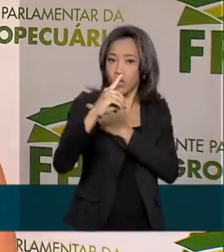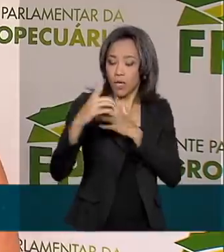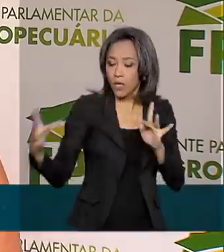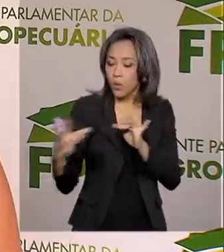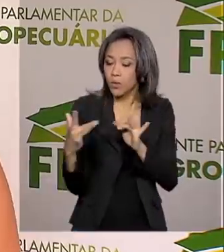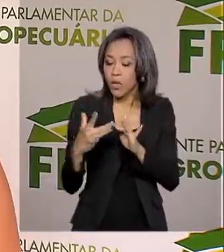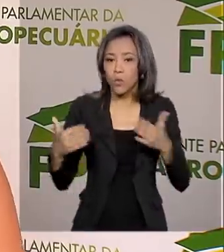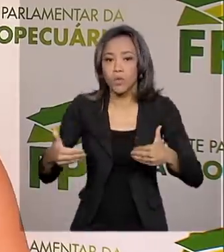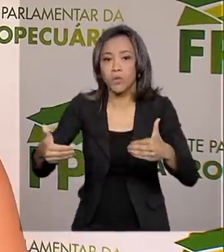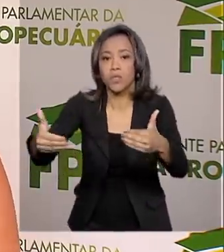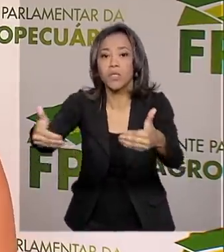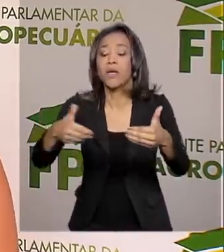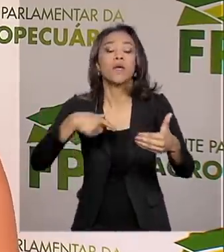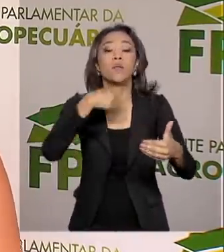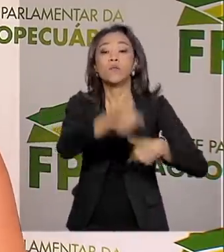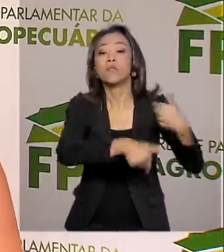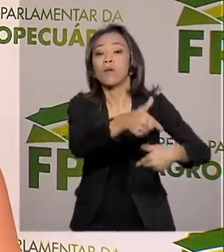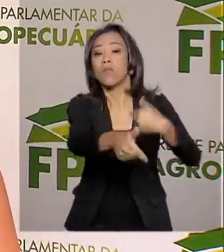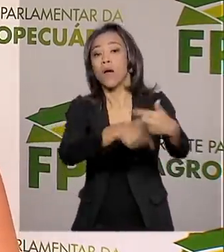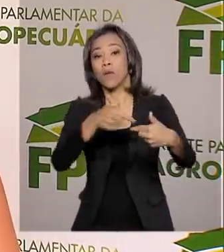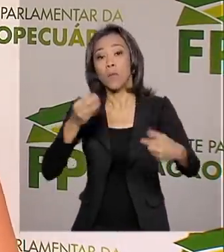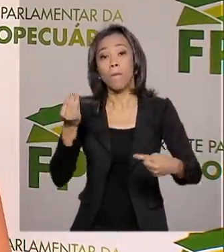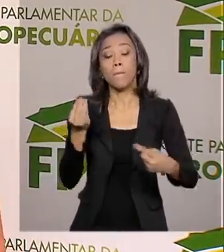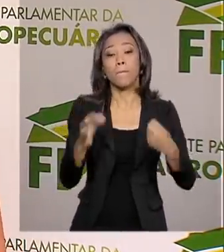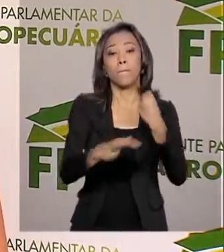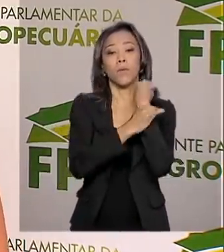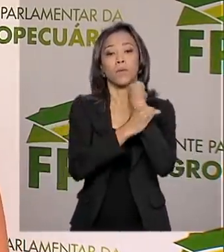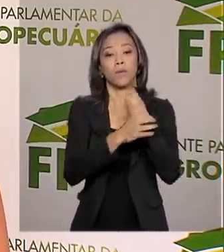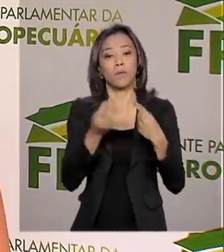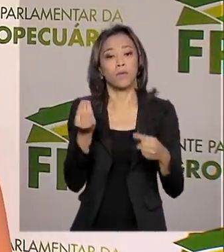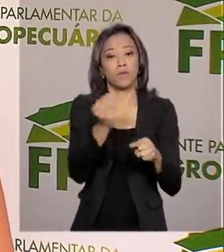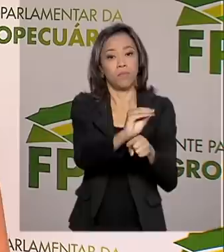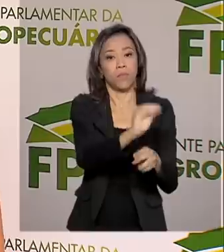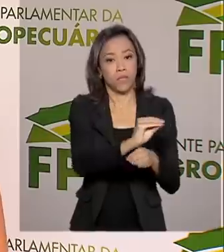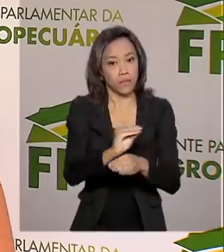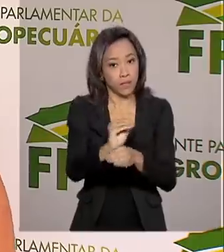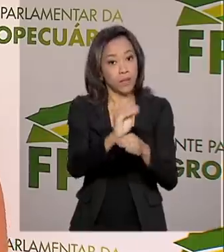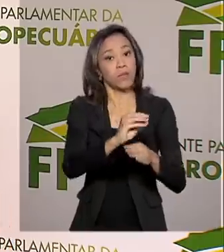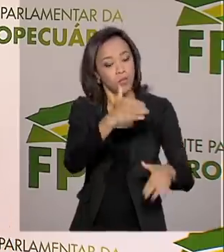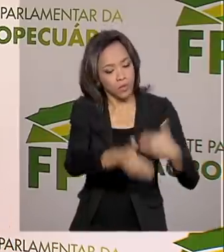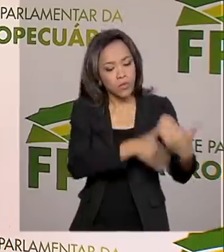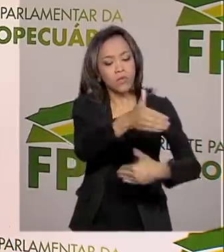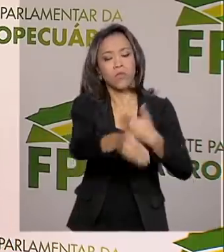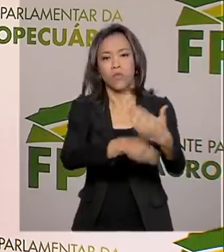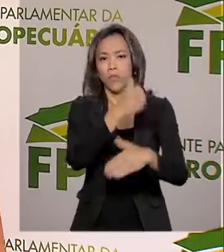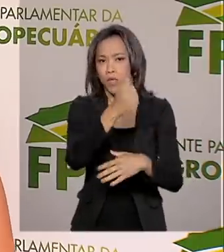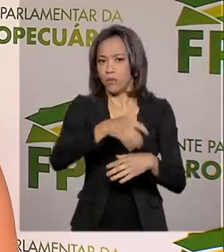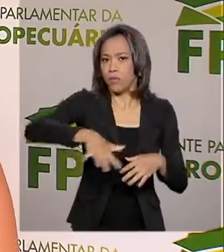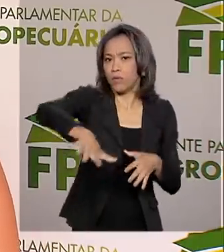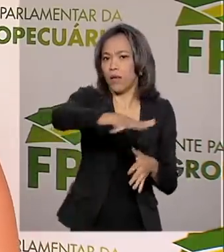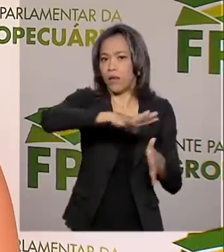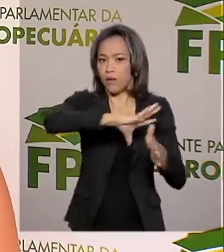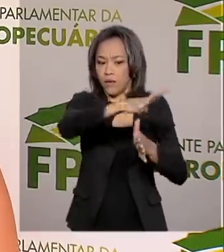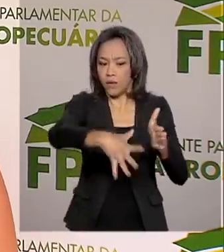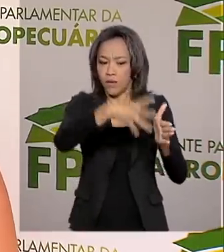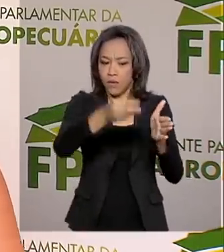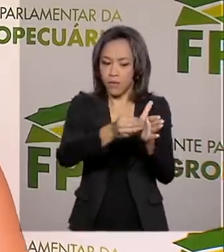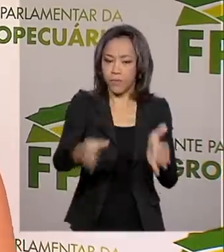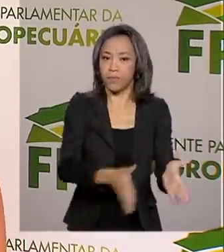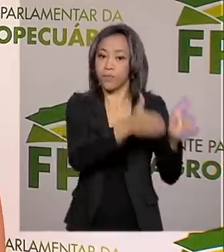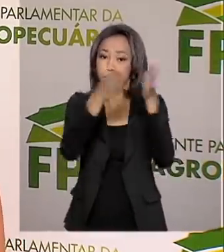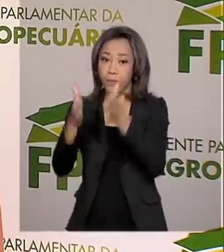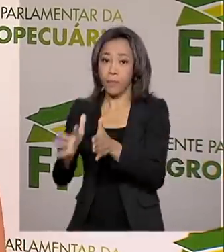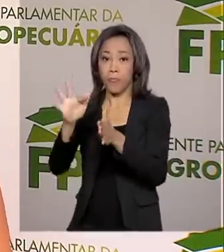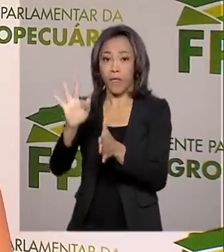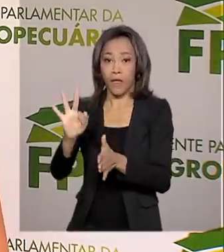as ações que garantam proteção, defesa e o desenvolvimento sustentável da Amazônia. Já a Força Nacional